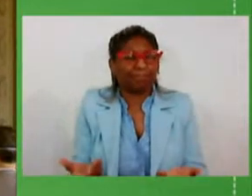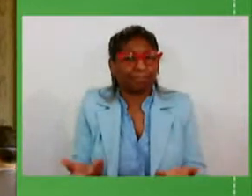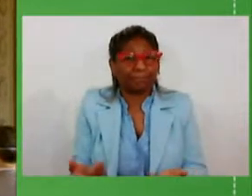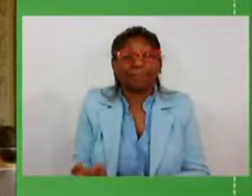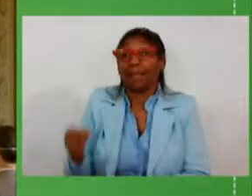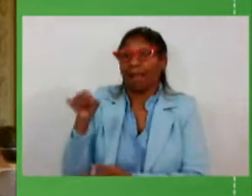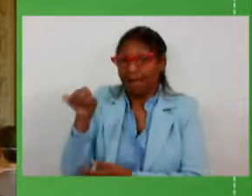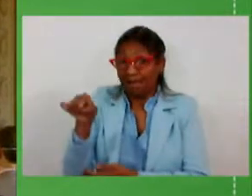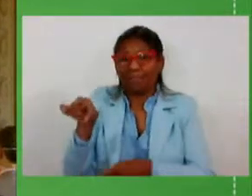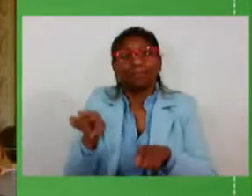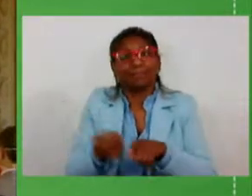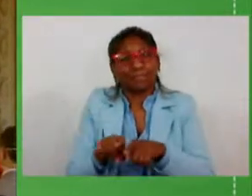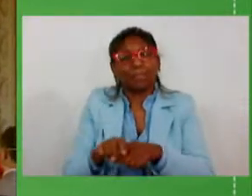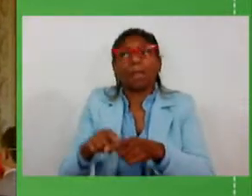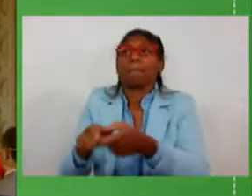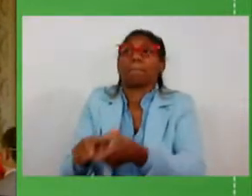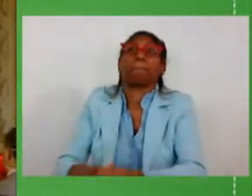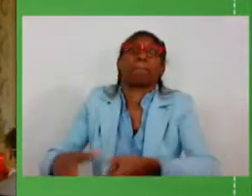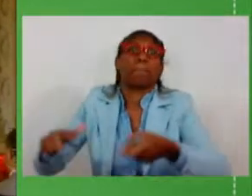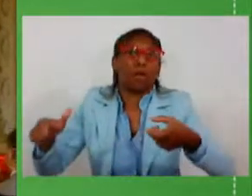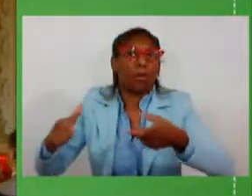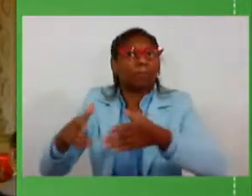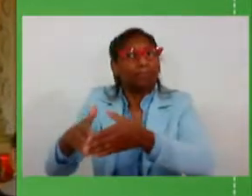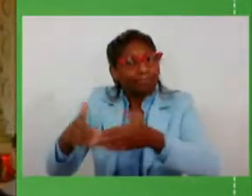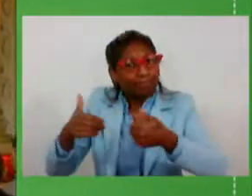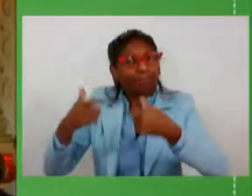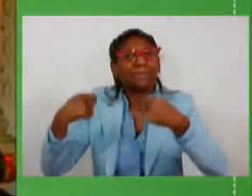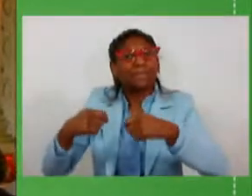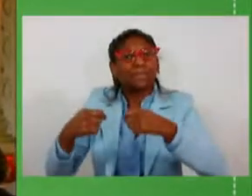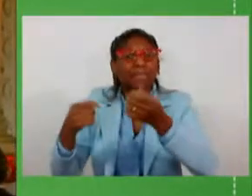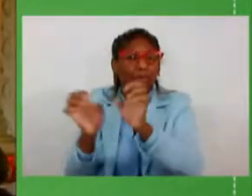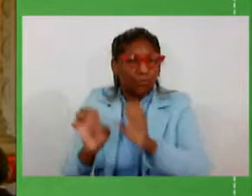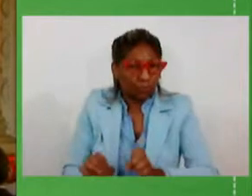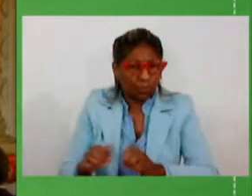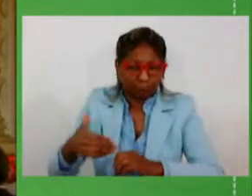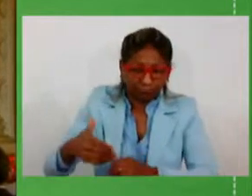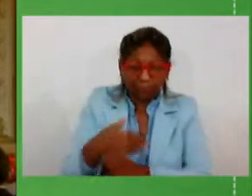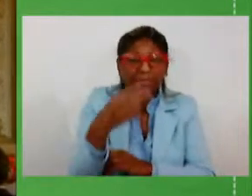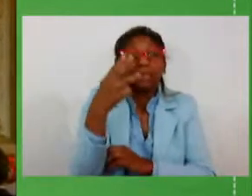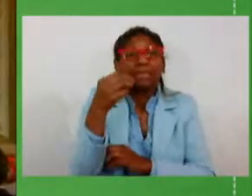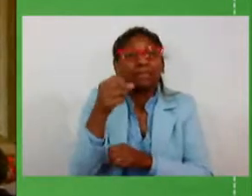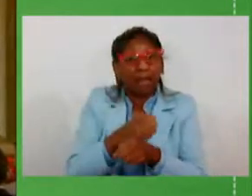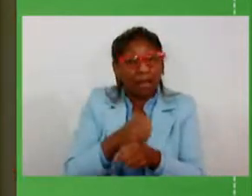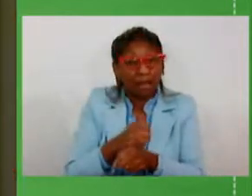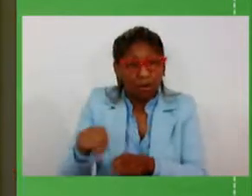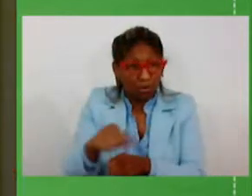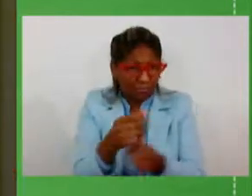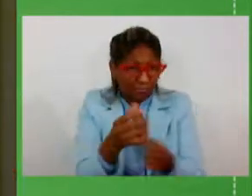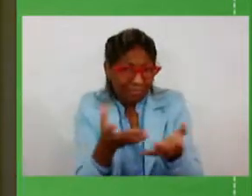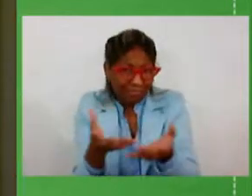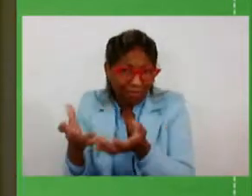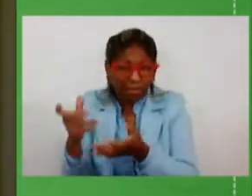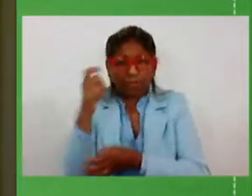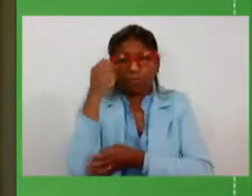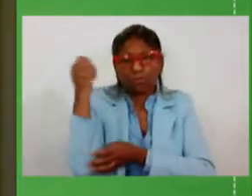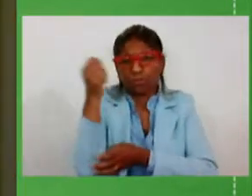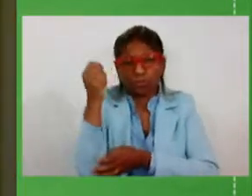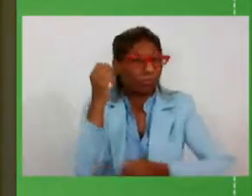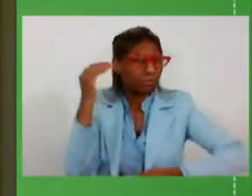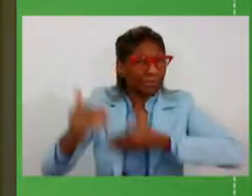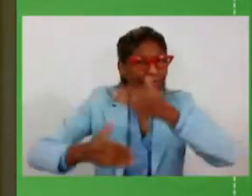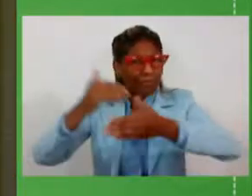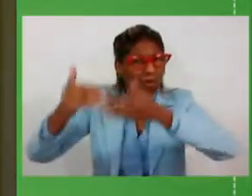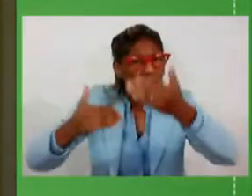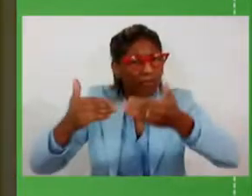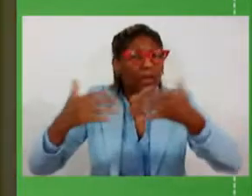também, onde haverá a maior demanda de infraestrutura ao longo dos próximos 30 anos. Mas, se nós queremos, queremos que o Rio Grande do Sul se desenvolva com